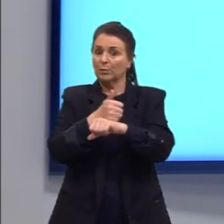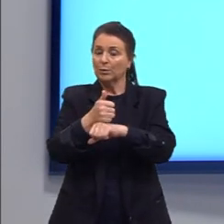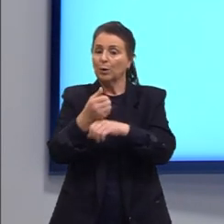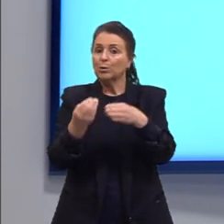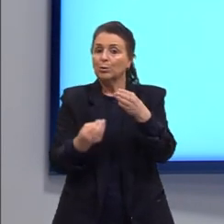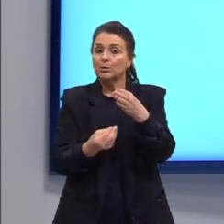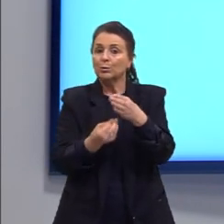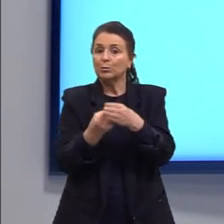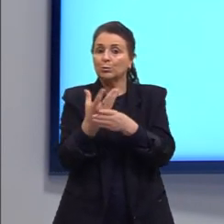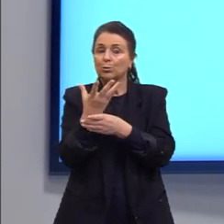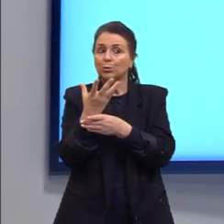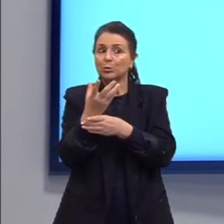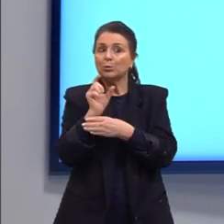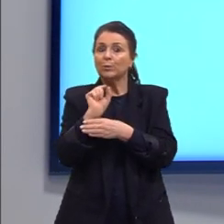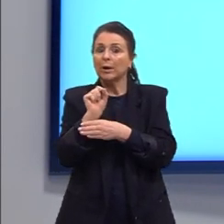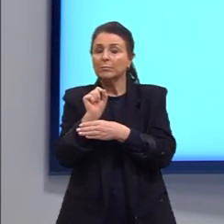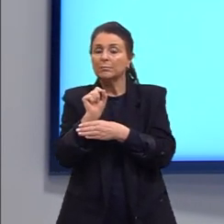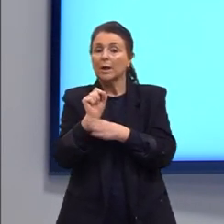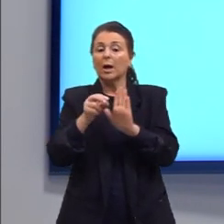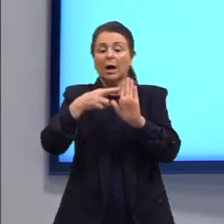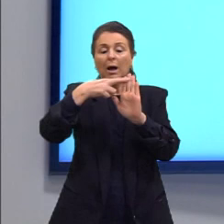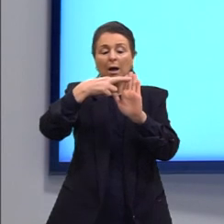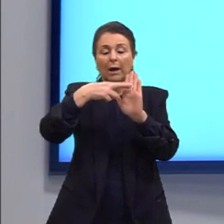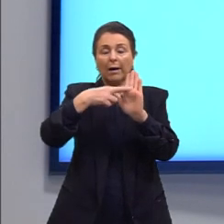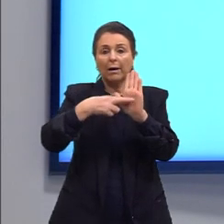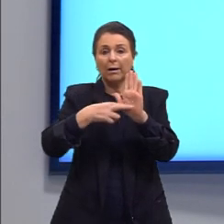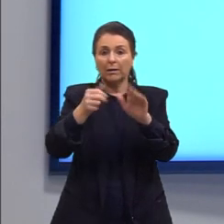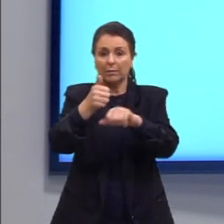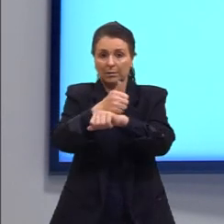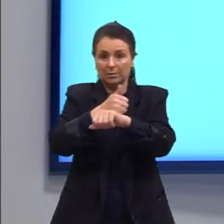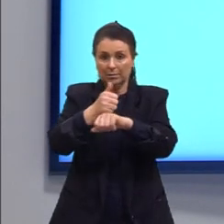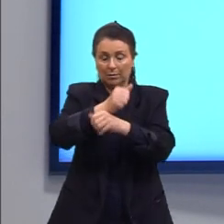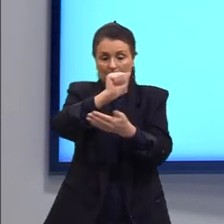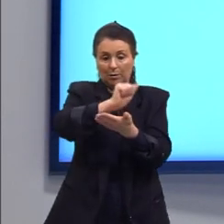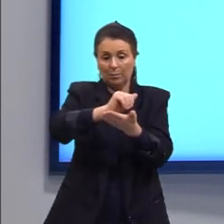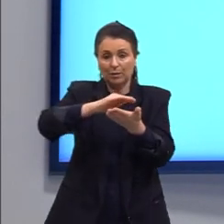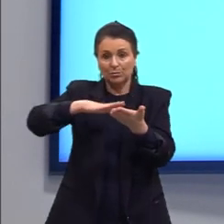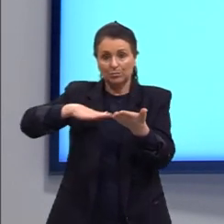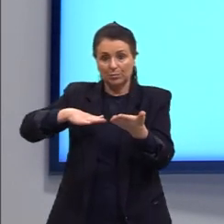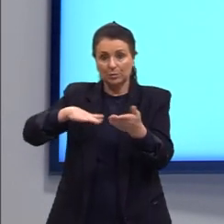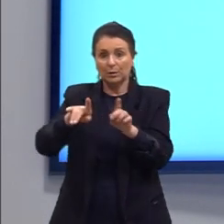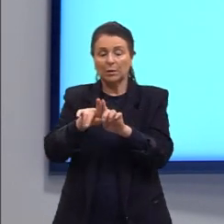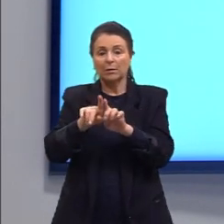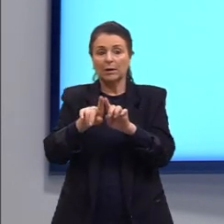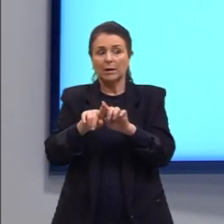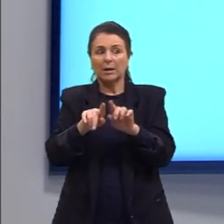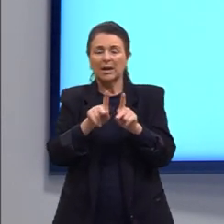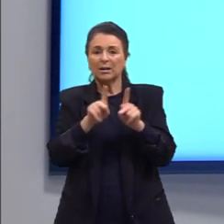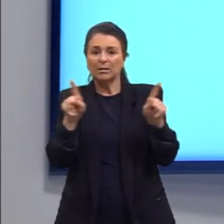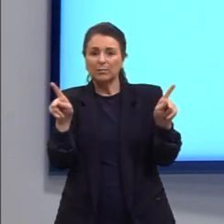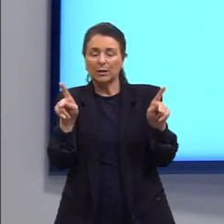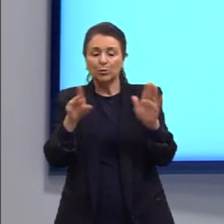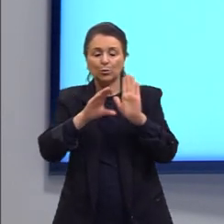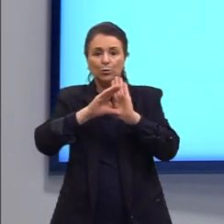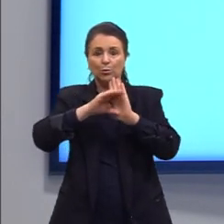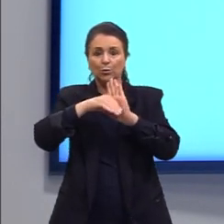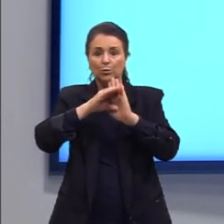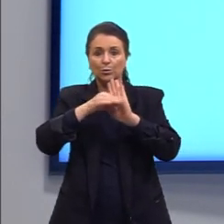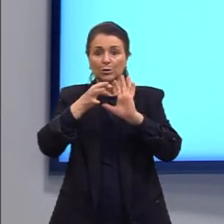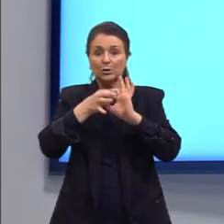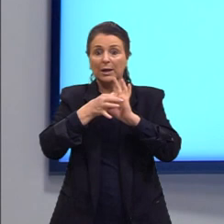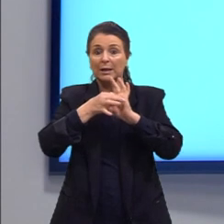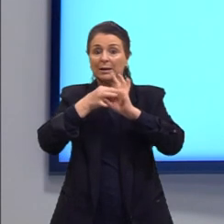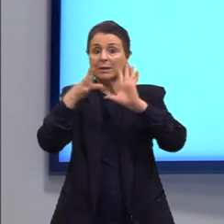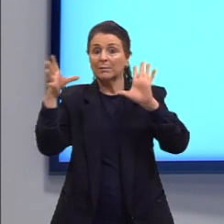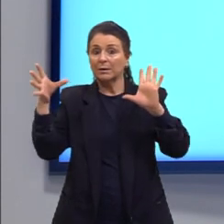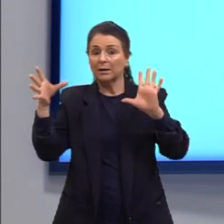surge a necessidade de se regulamentar essa profissão e a atividade, surgindo na época o conceito de liberdade